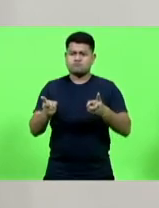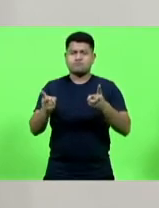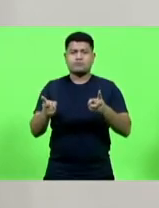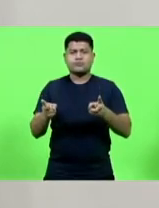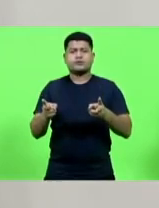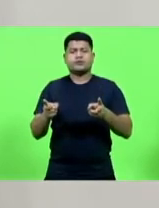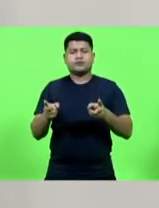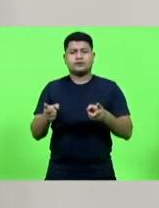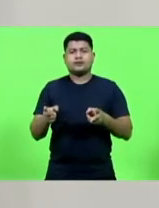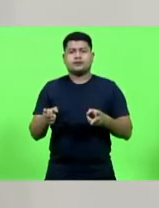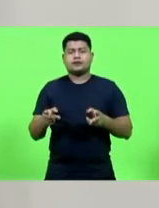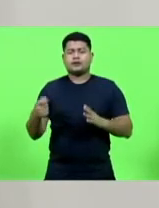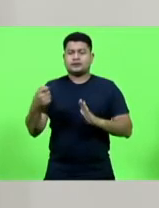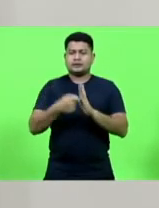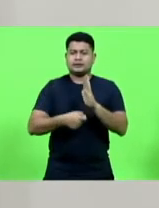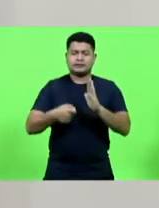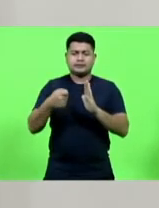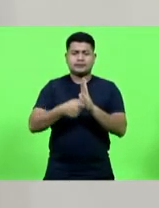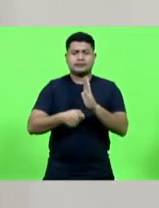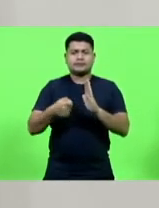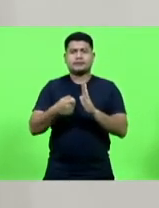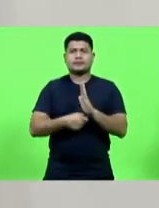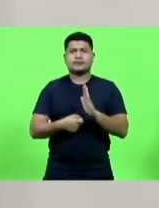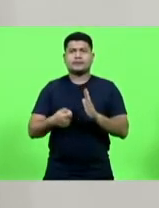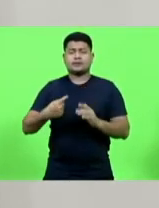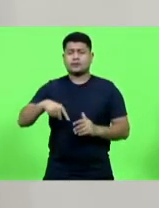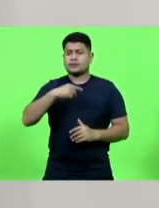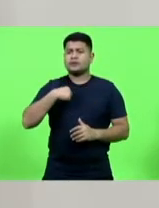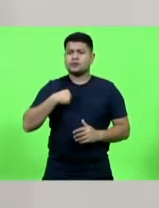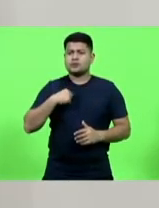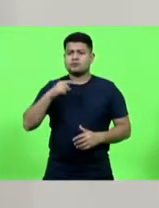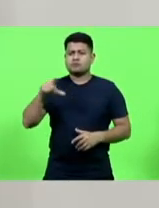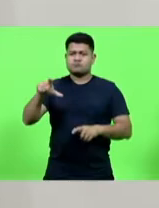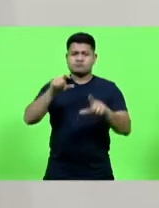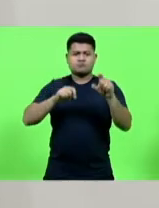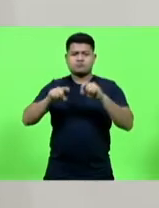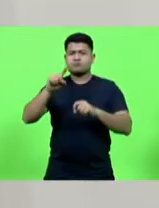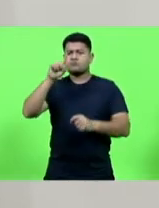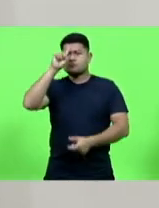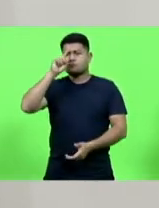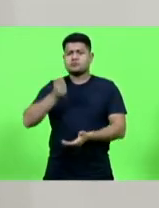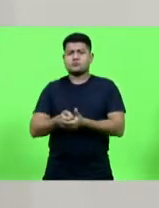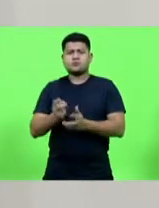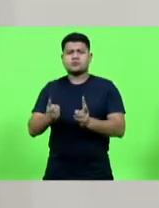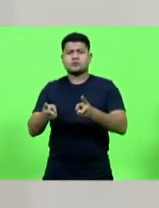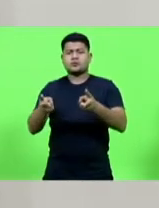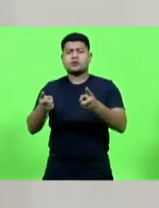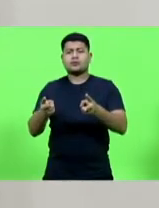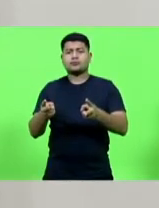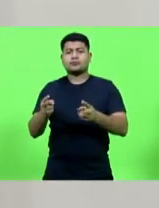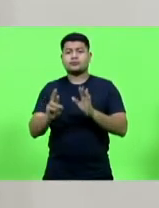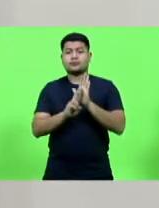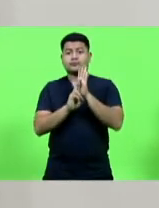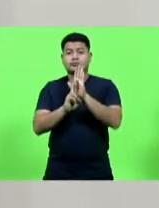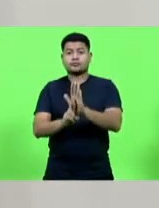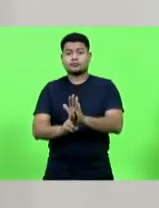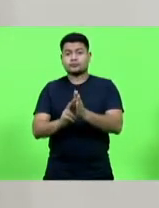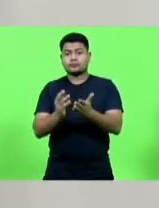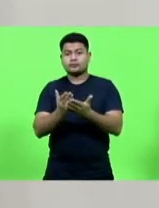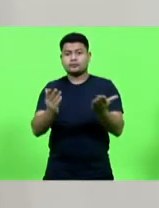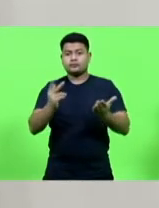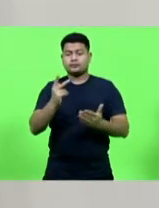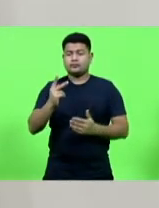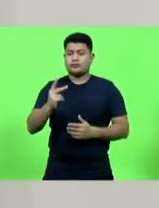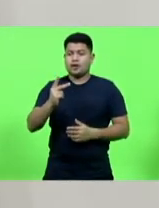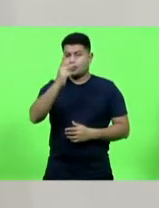batalhas que nós decidimos escolher na representação das pessoas são projetos